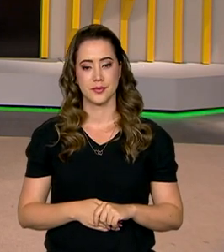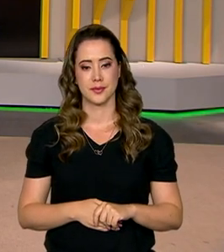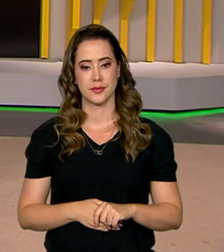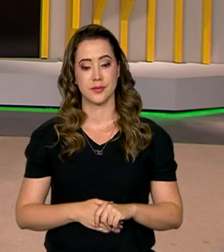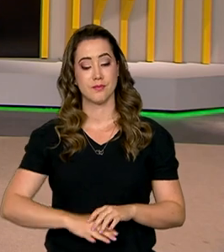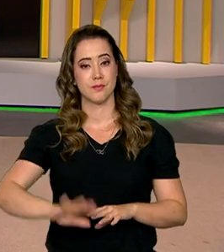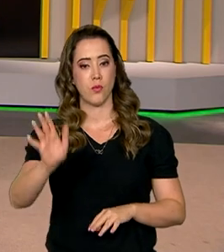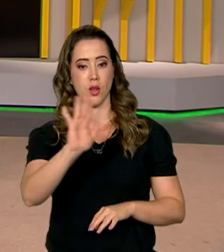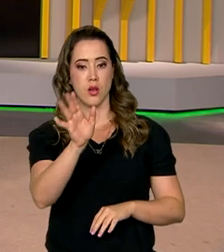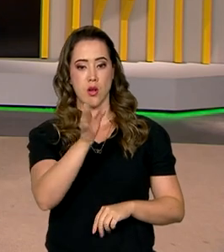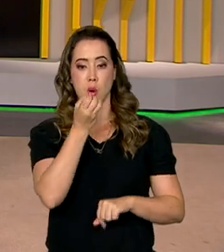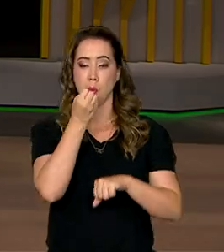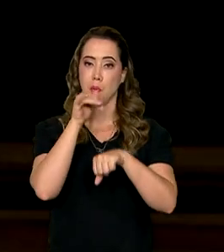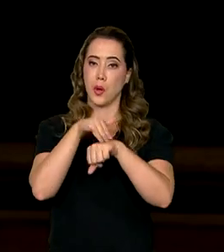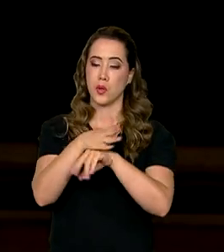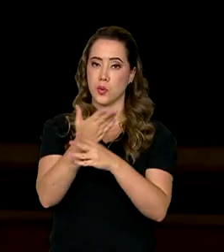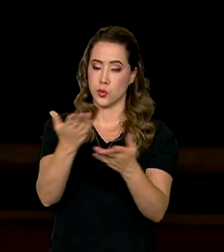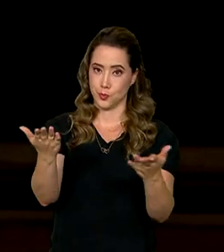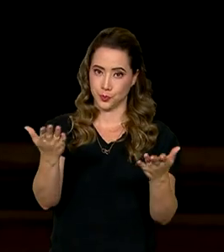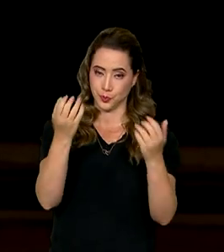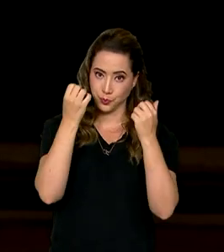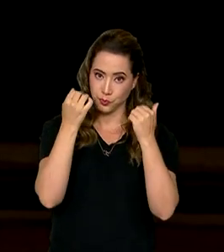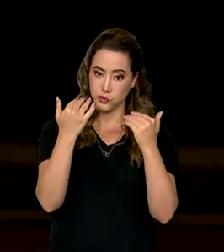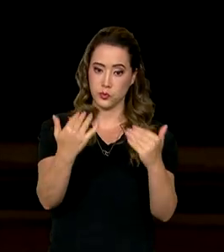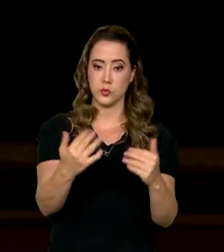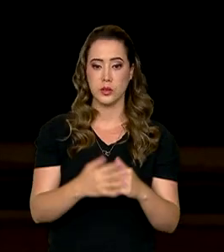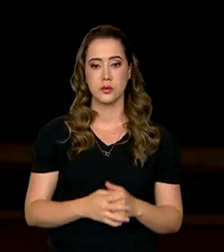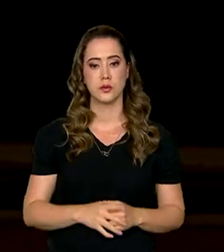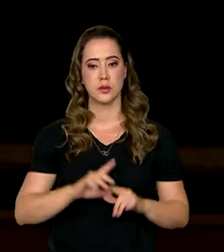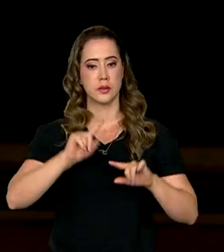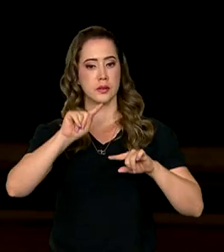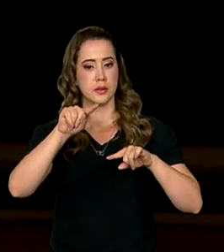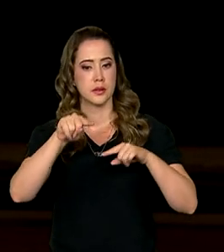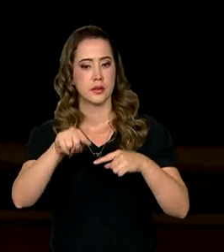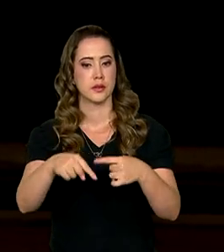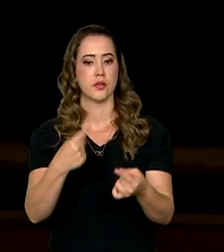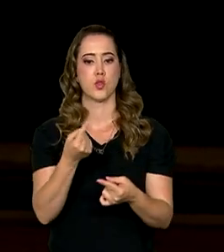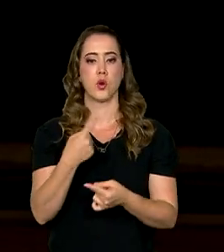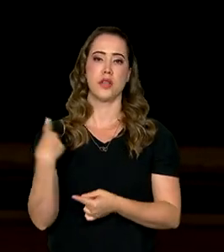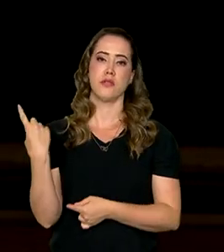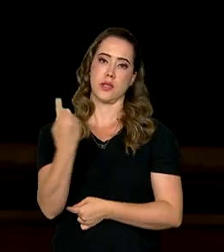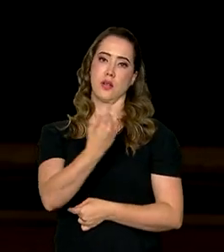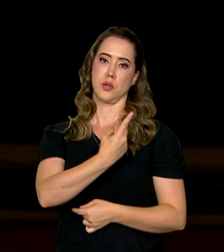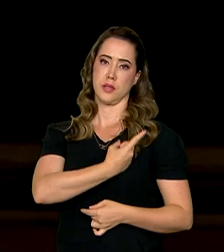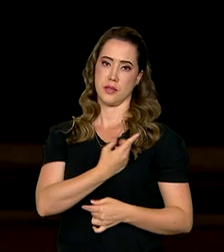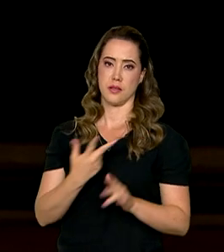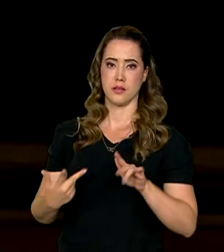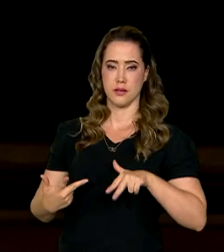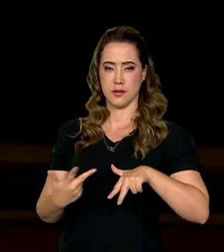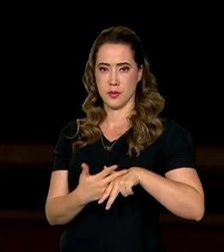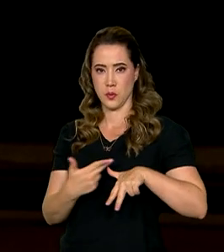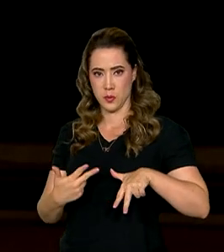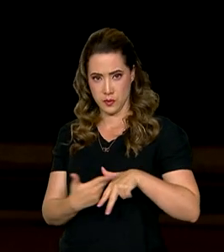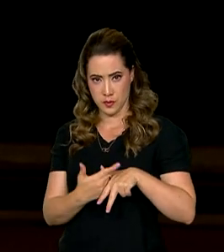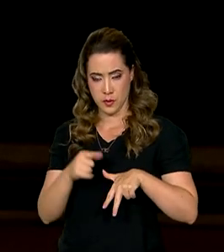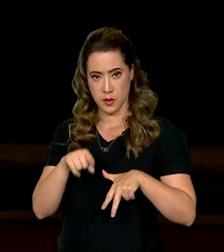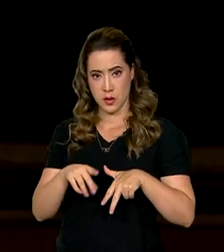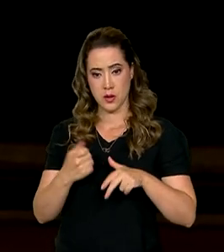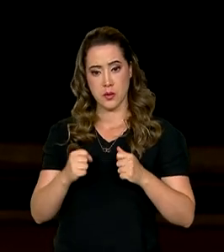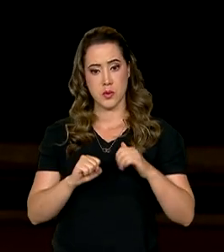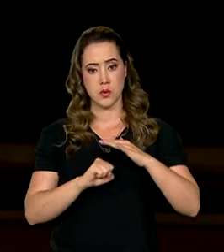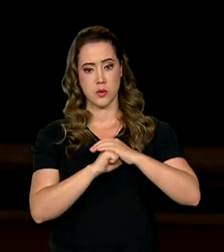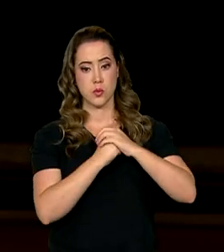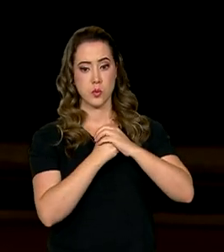Boa noite, Ana, Roberto. E a você que nos assiste, depois de ser operado na última sexta-feira de artroplastia total de